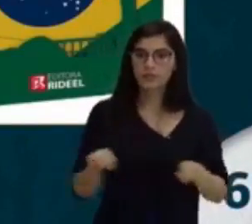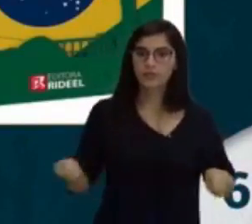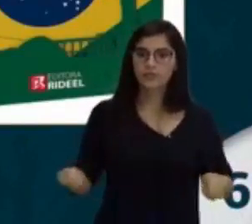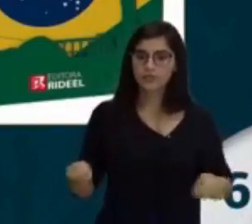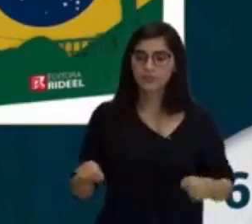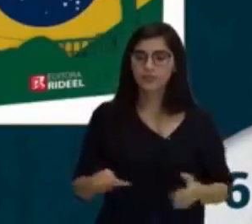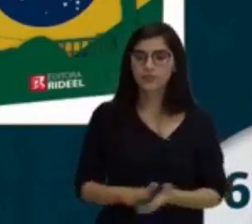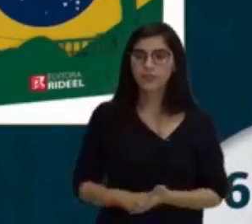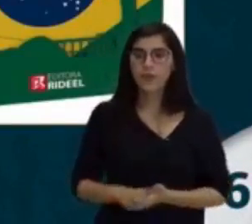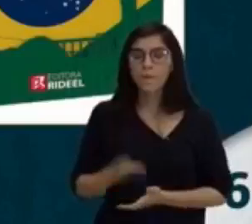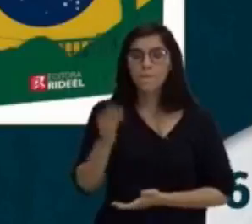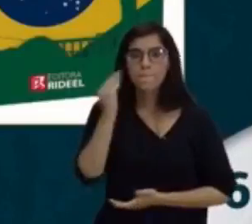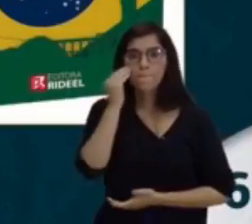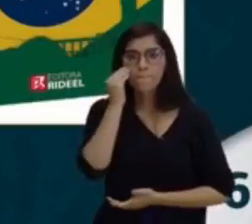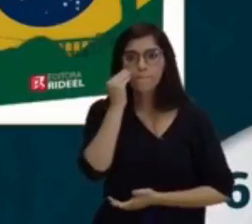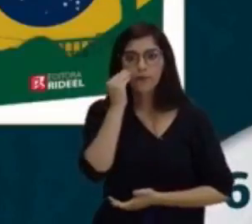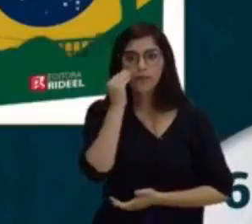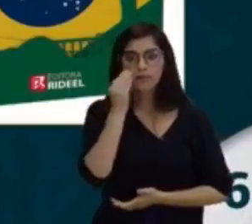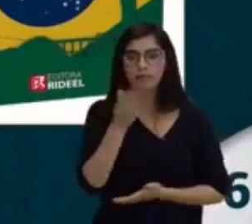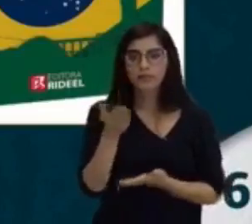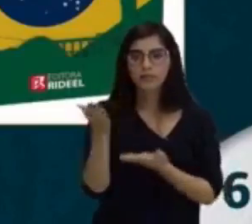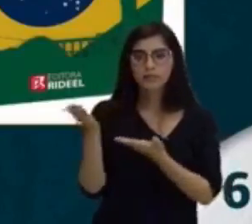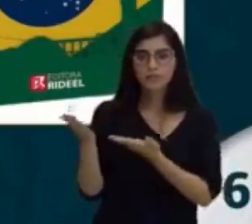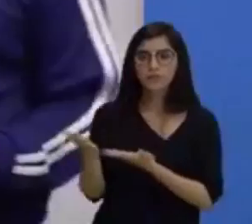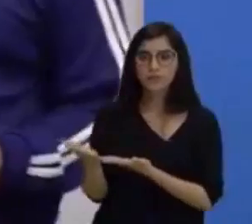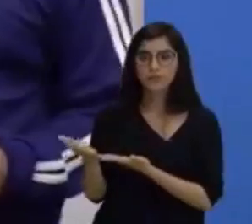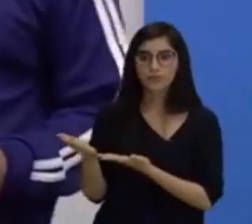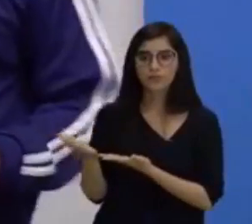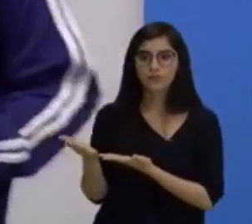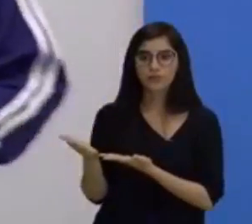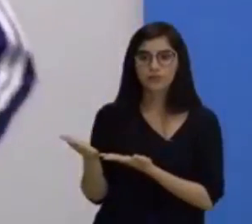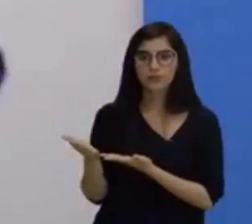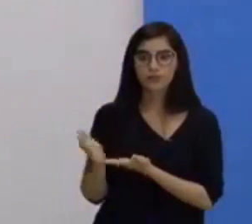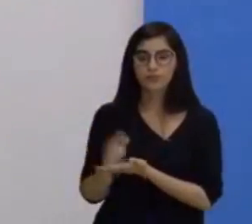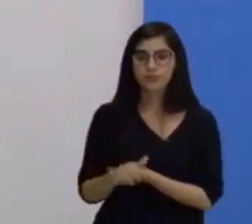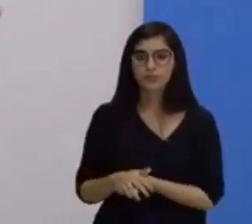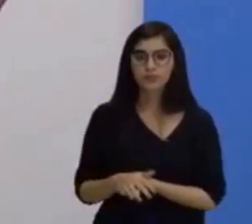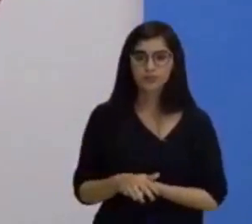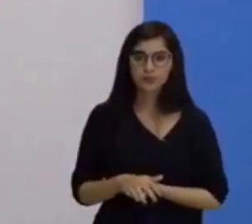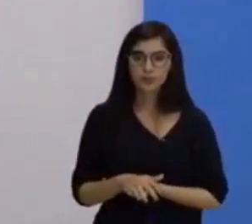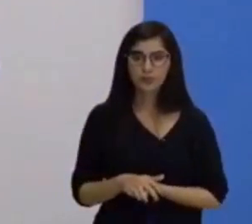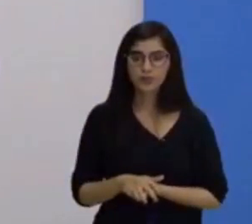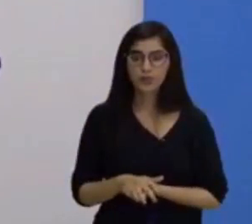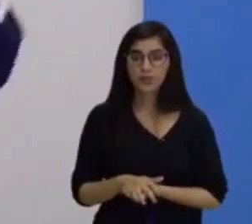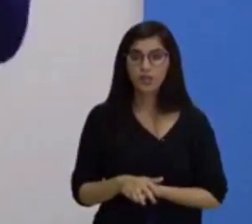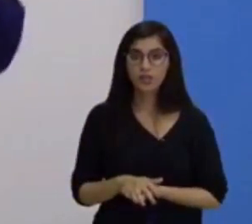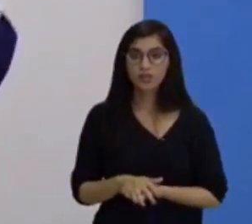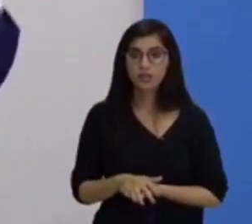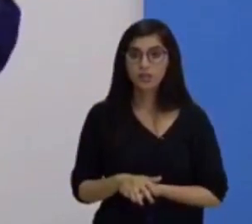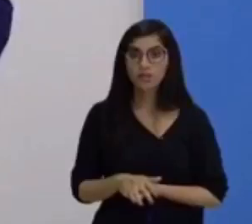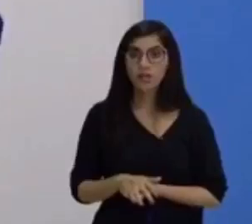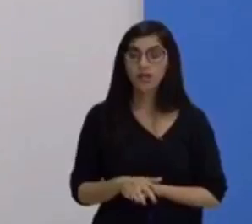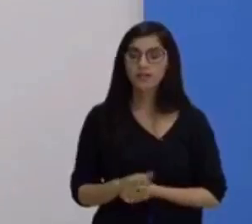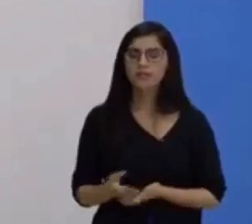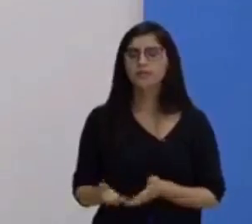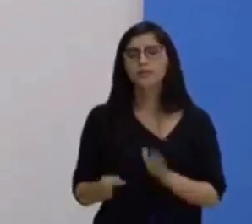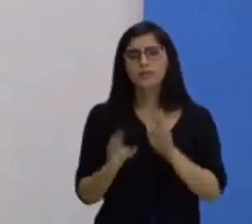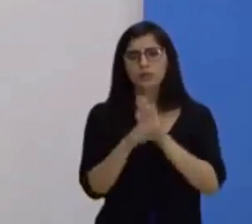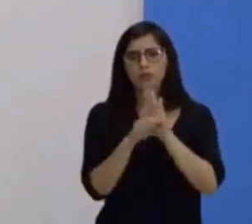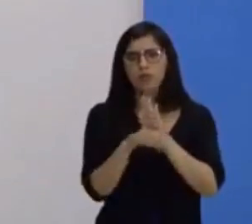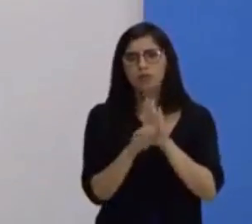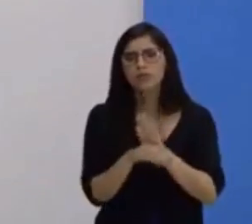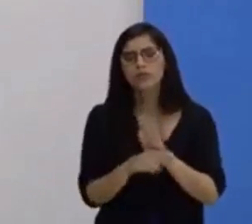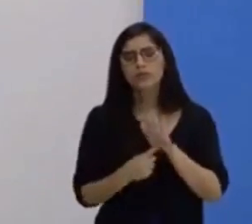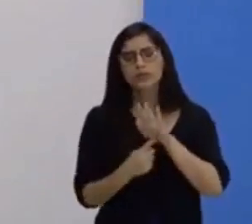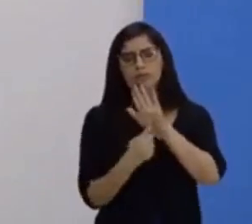olhadinha aqui para mim, gente. Espia bem, dá uma olhada aqui para mim. Vem aqui comigo. Gente, a gente trouxe aí esses conceitos que vêm